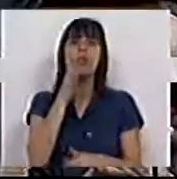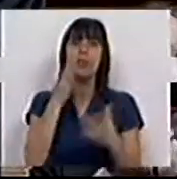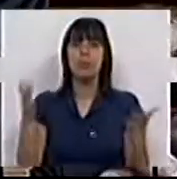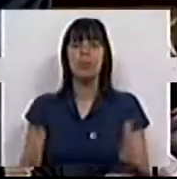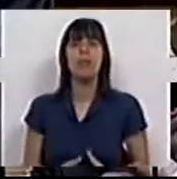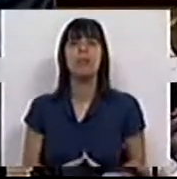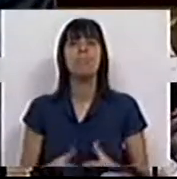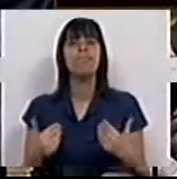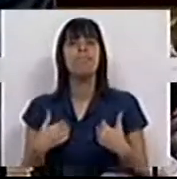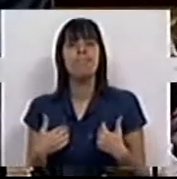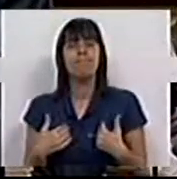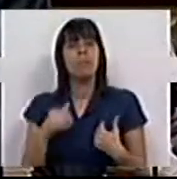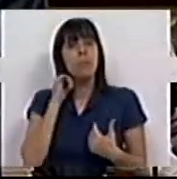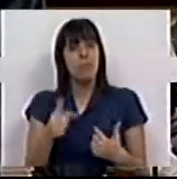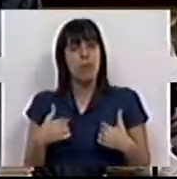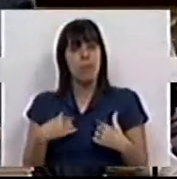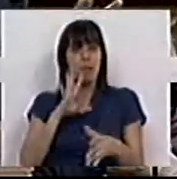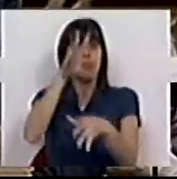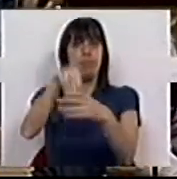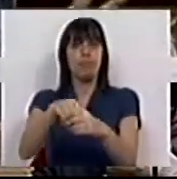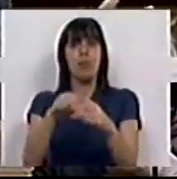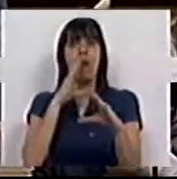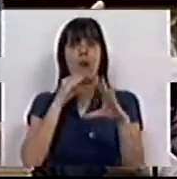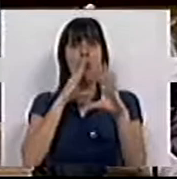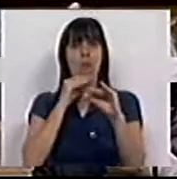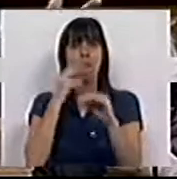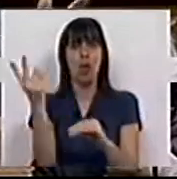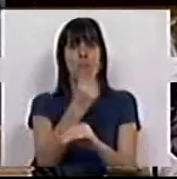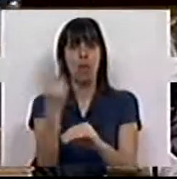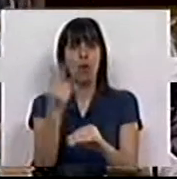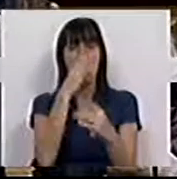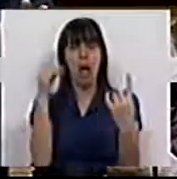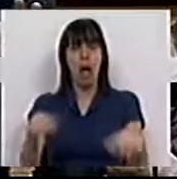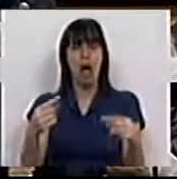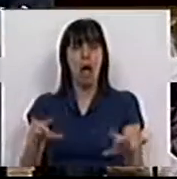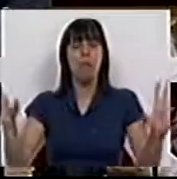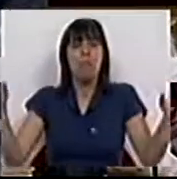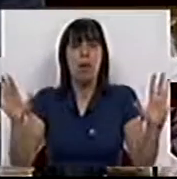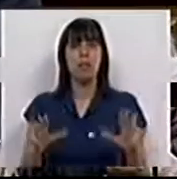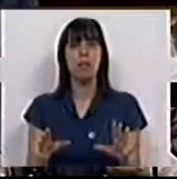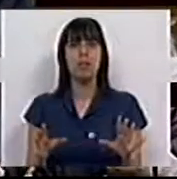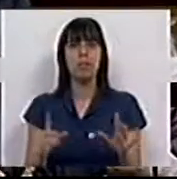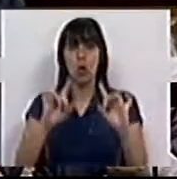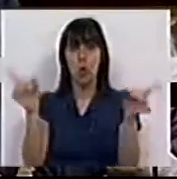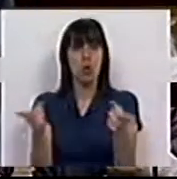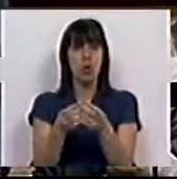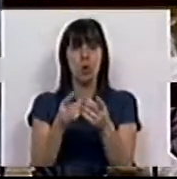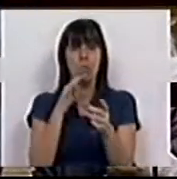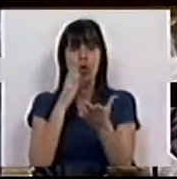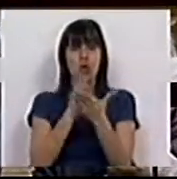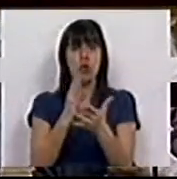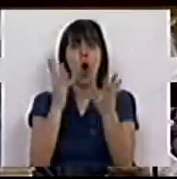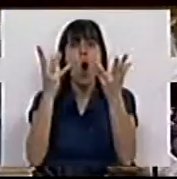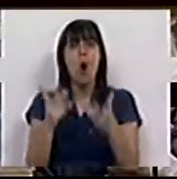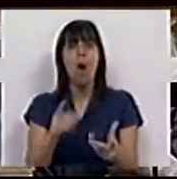Deputados, eu permito uma intermissão nesta conversa quase a dois que parecia existir, mas não se resume ao consciente